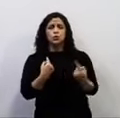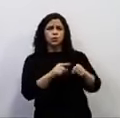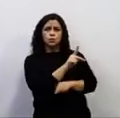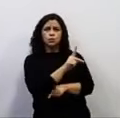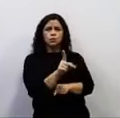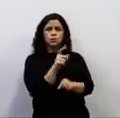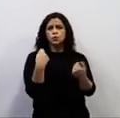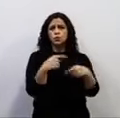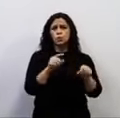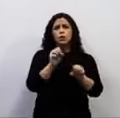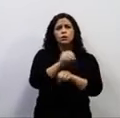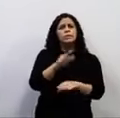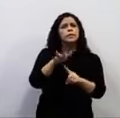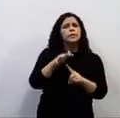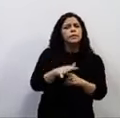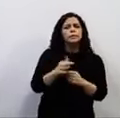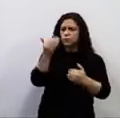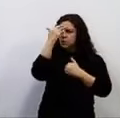Obrigado, presidente.